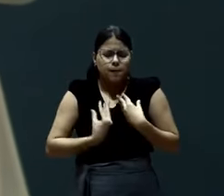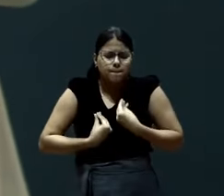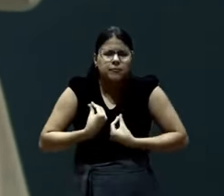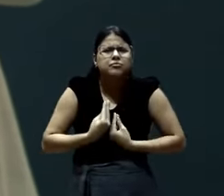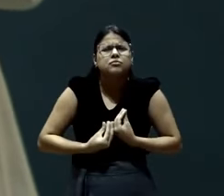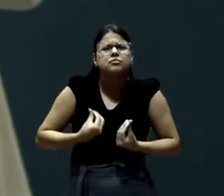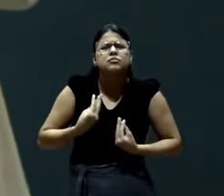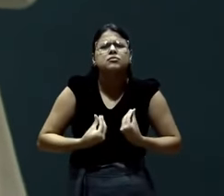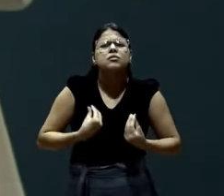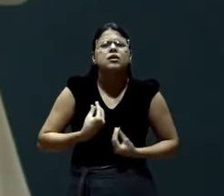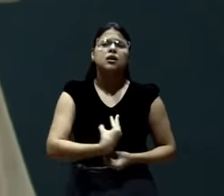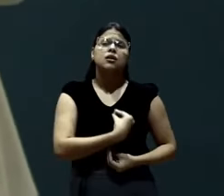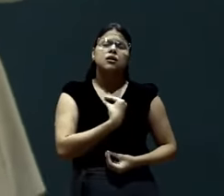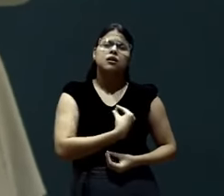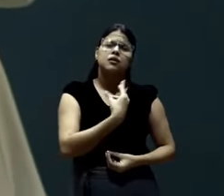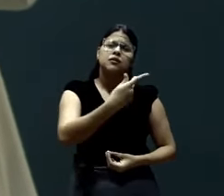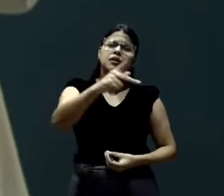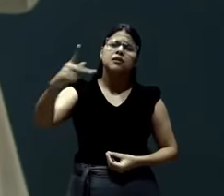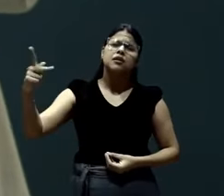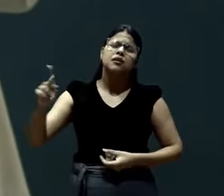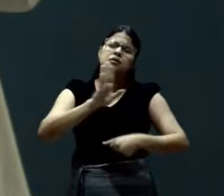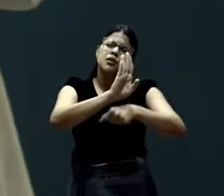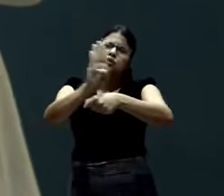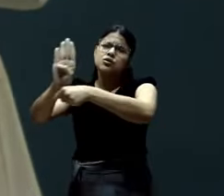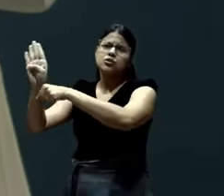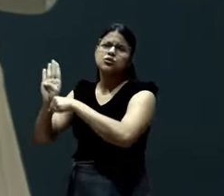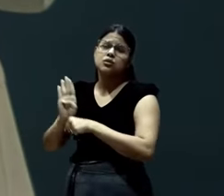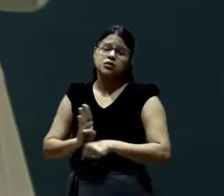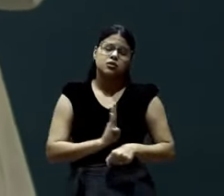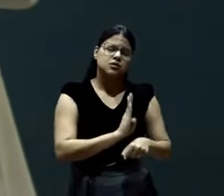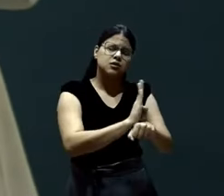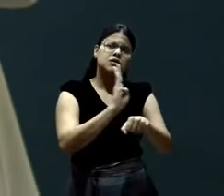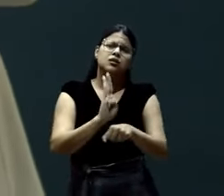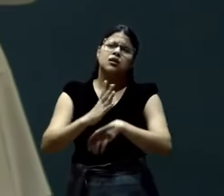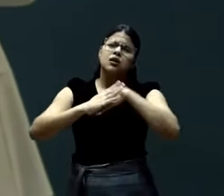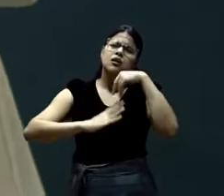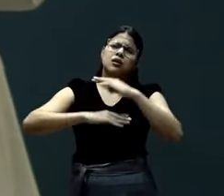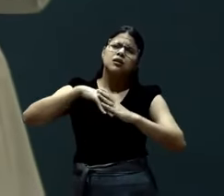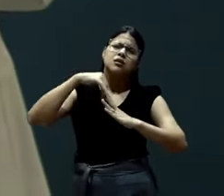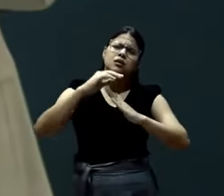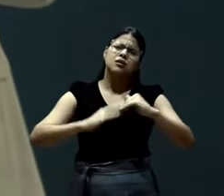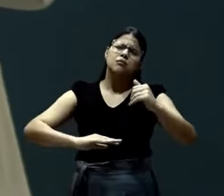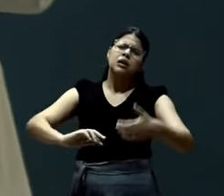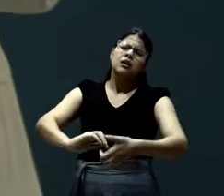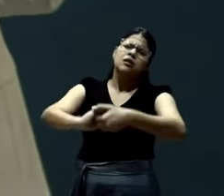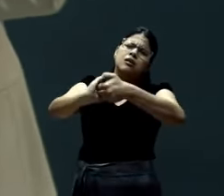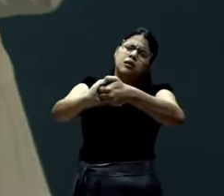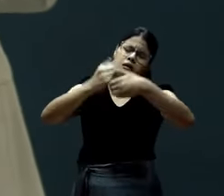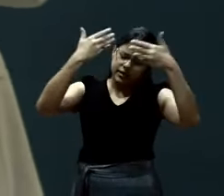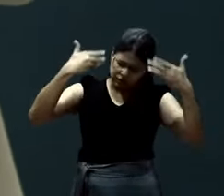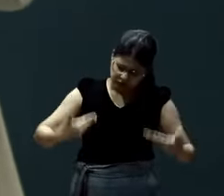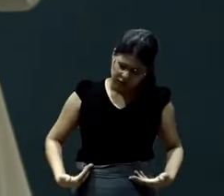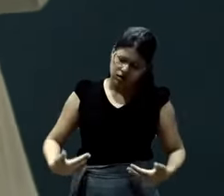Deus. De participar da vida do irmão. Da melhor forma. Ajudando. Estendendo a mão. Dizendo. Estou aqui. Vou orar por